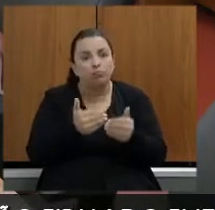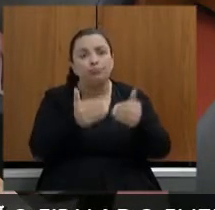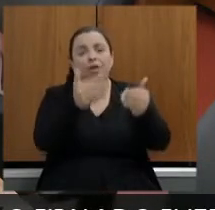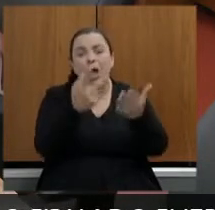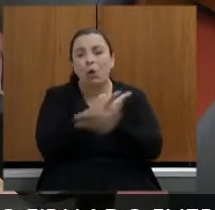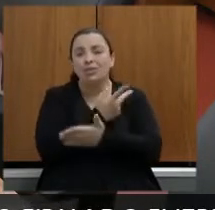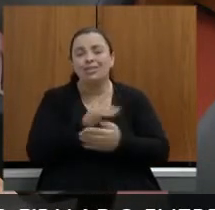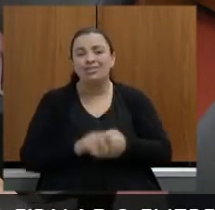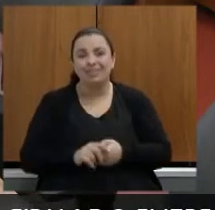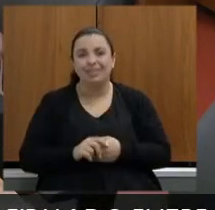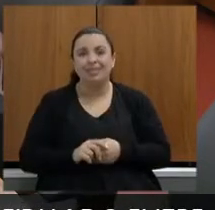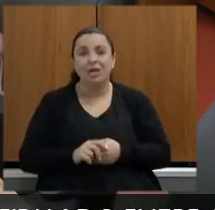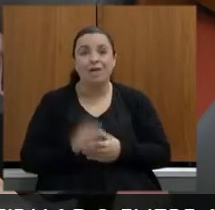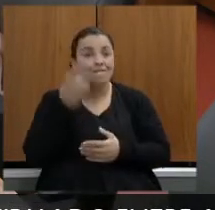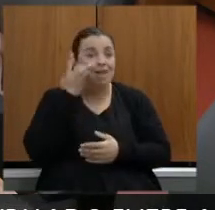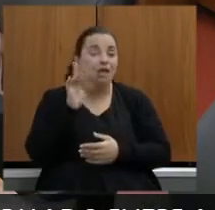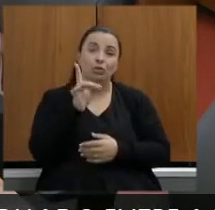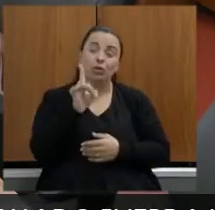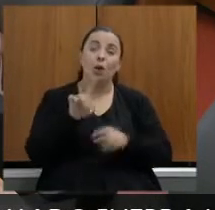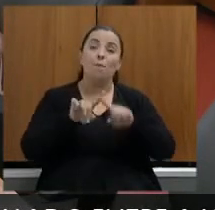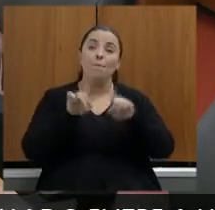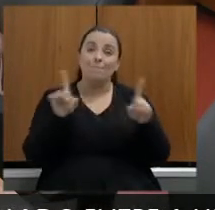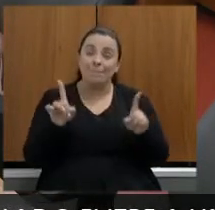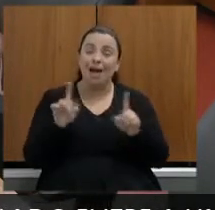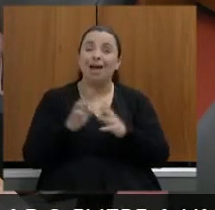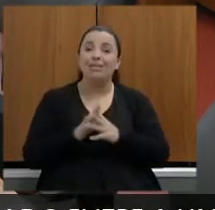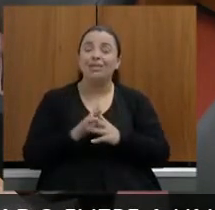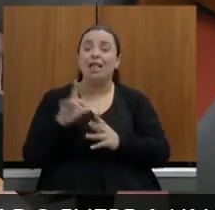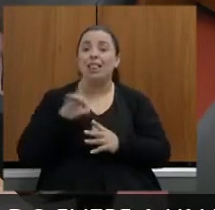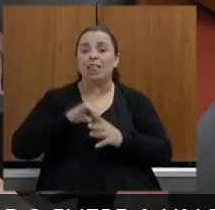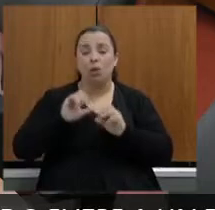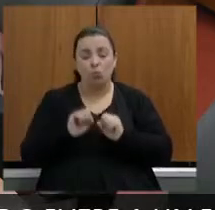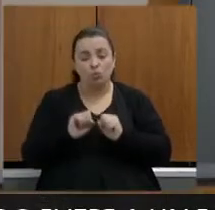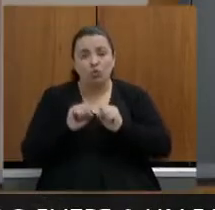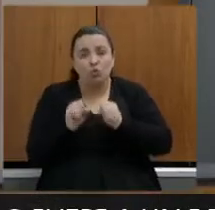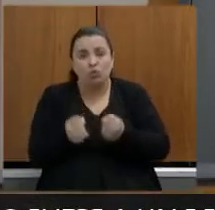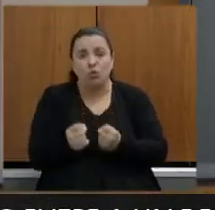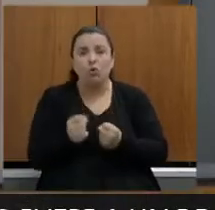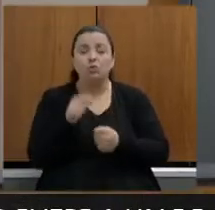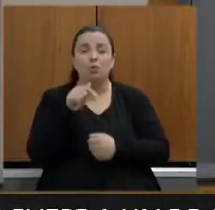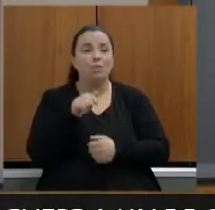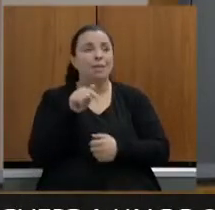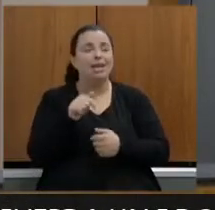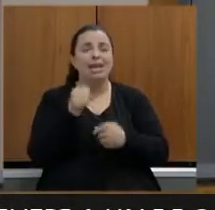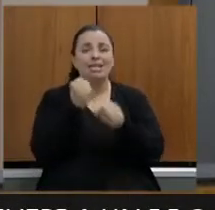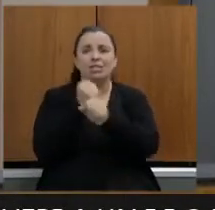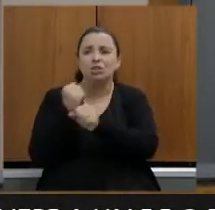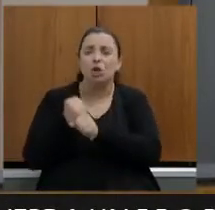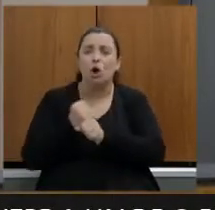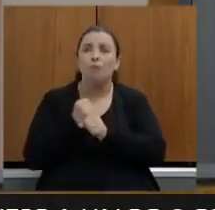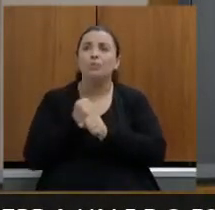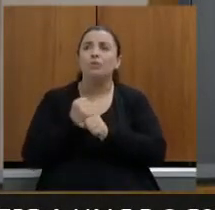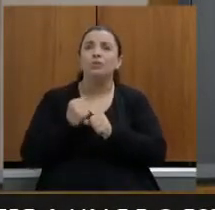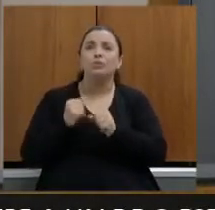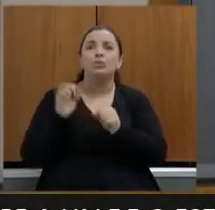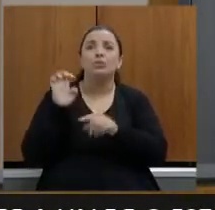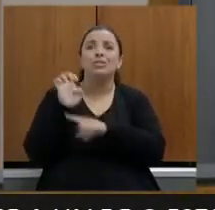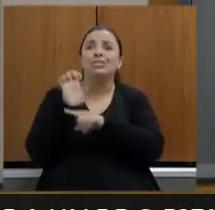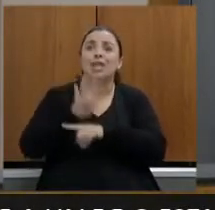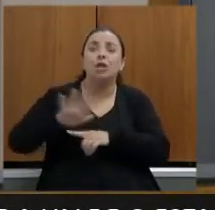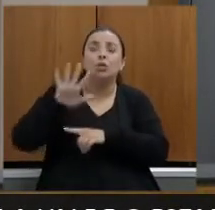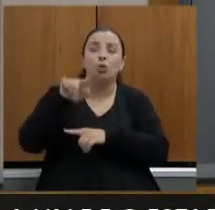esforço que vem acontecendo para que essas situações todas no Estado todos sejam sanados